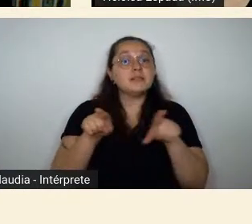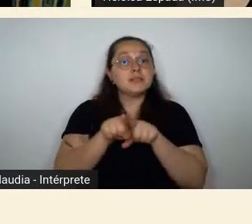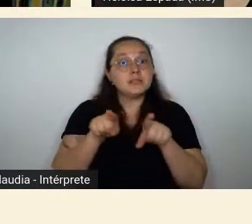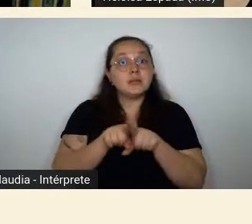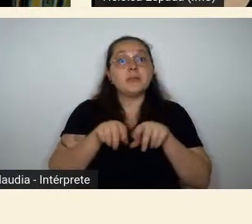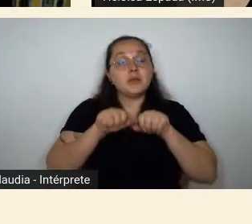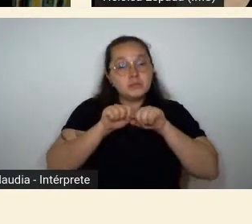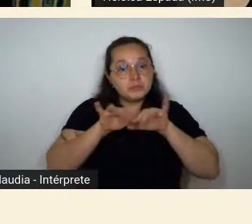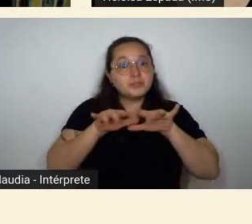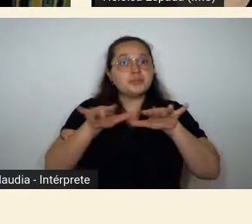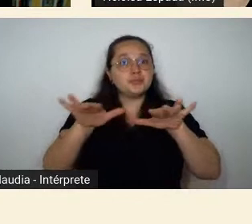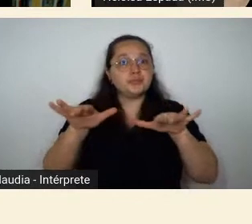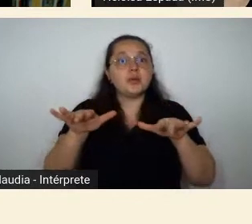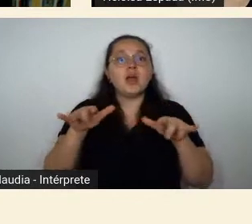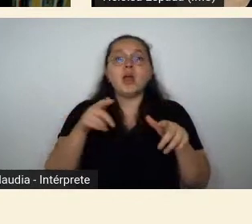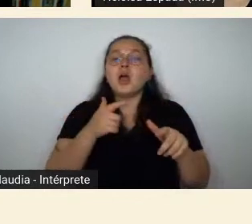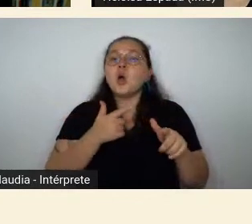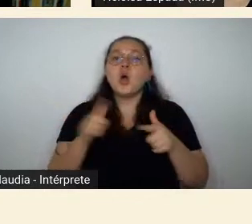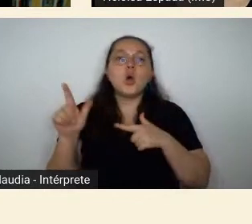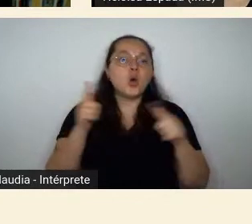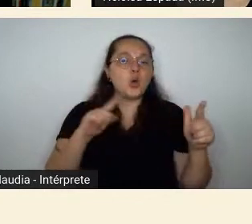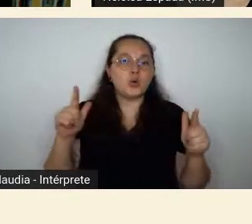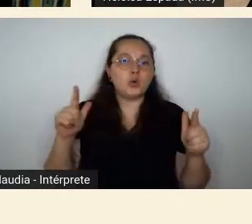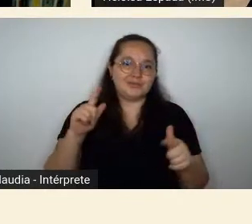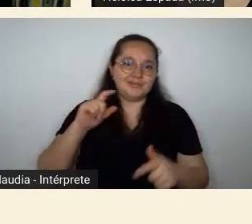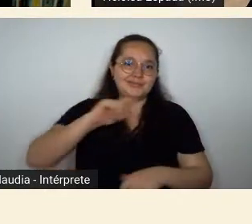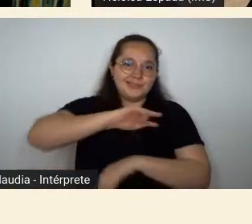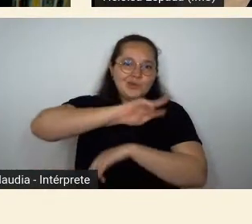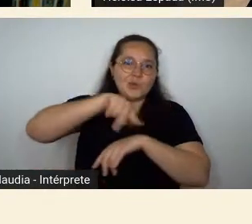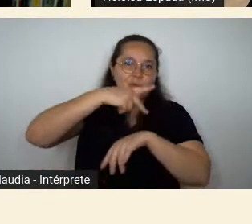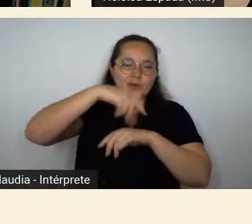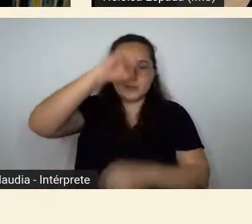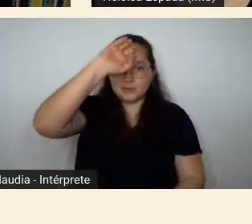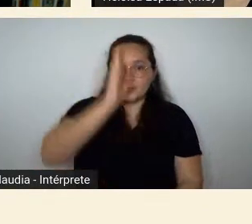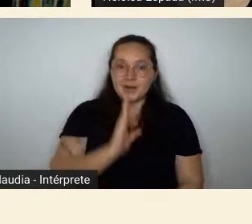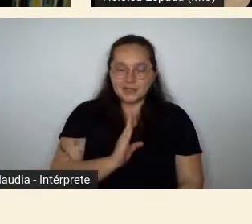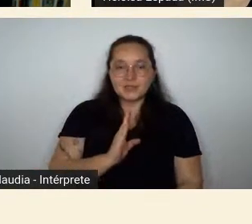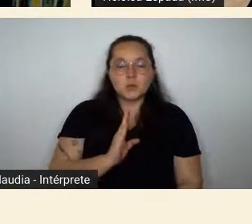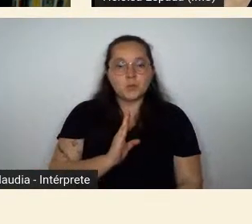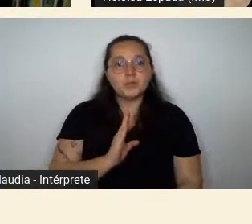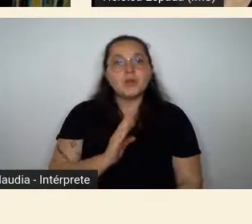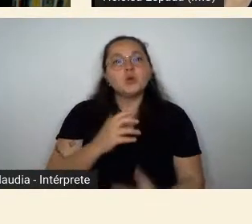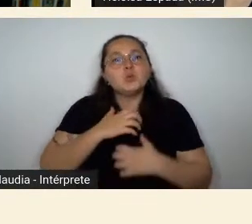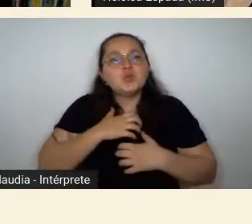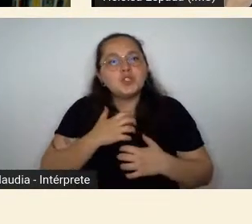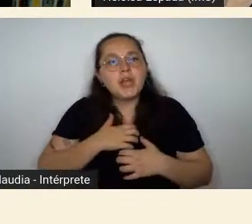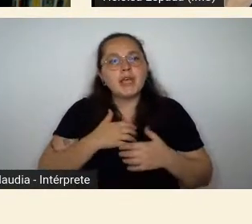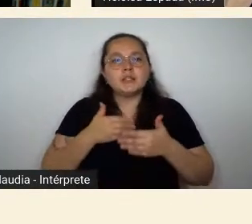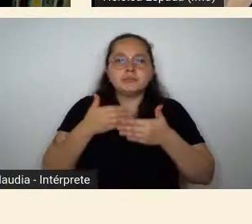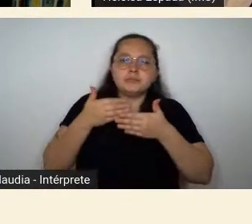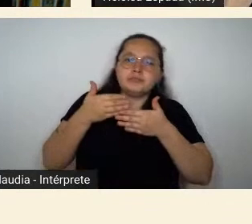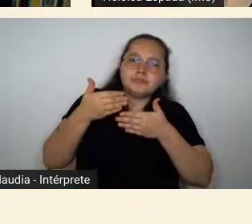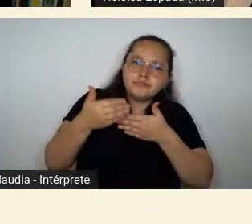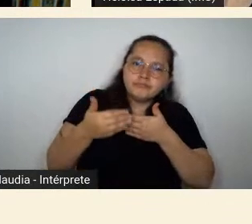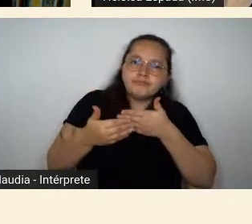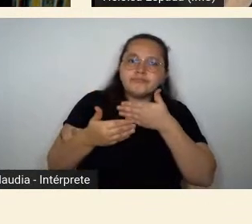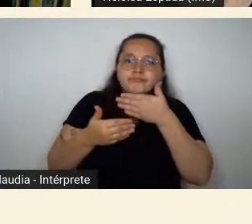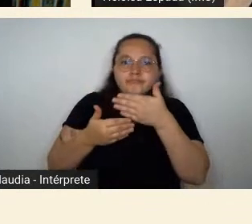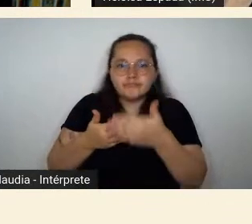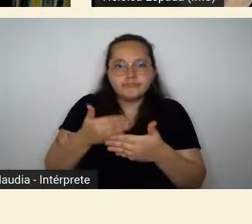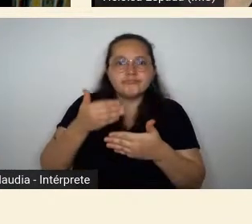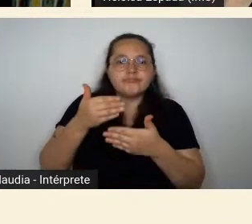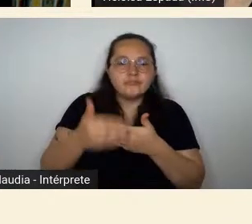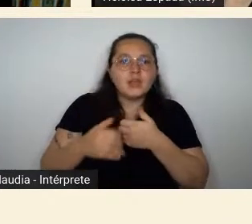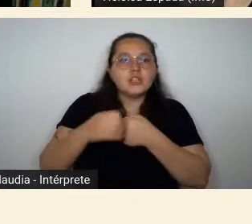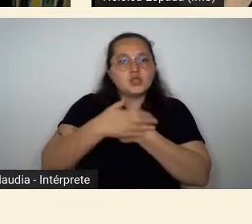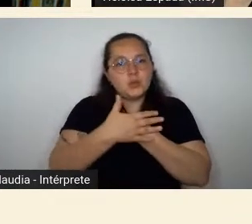país em direção ao que a gente pode chamar de forma muito tênue muito tímida ainda de uma democracia ou